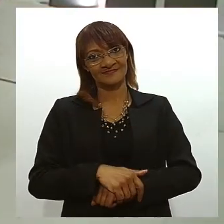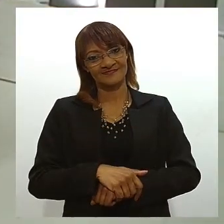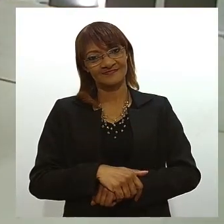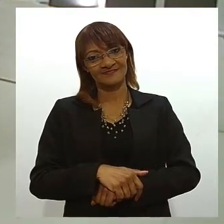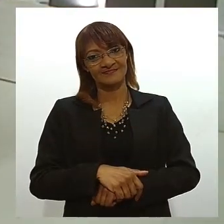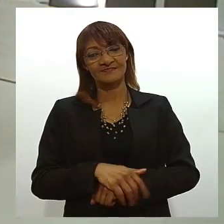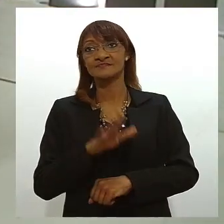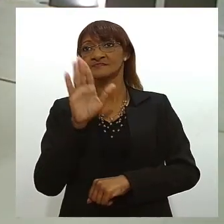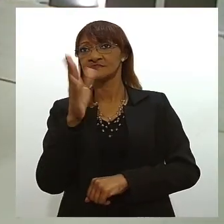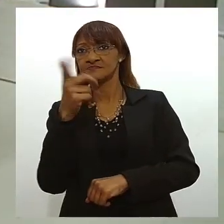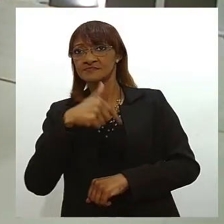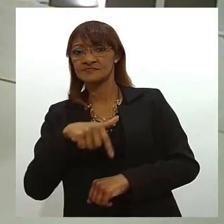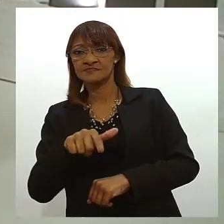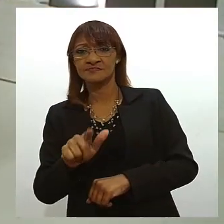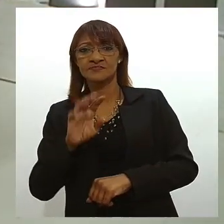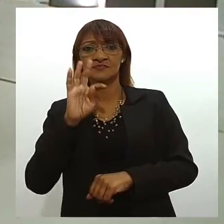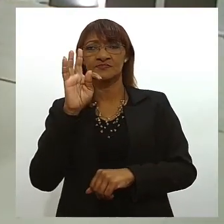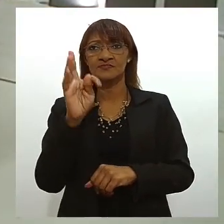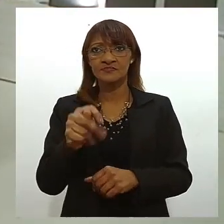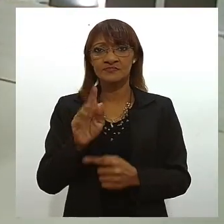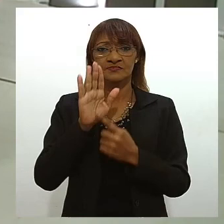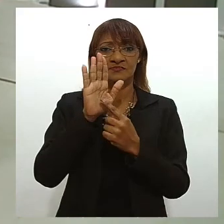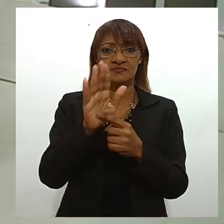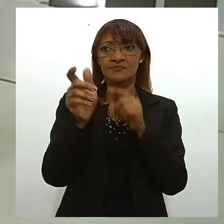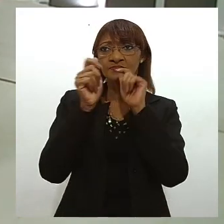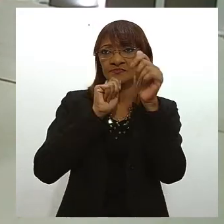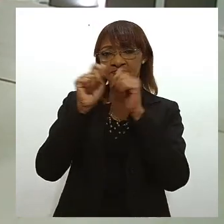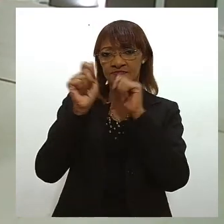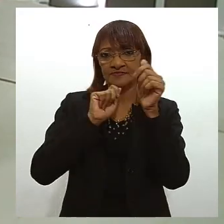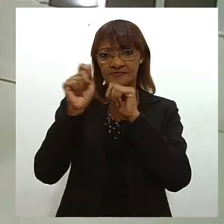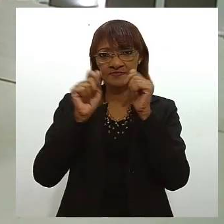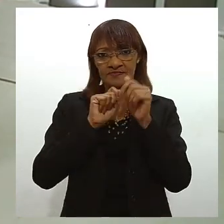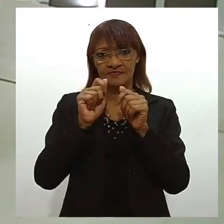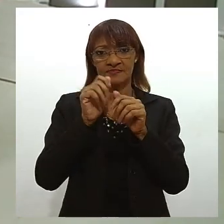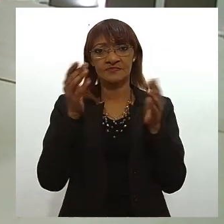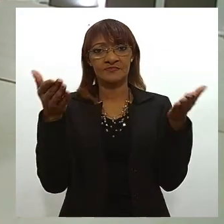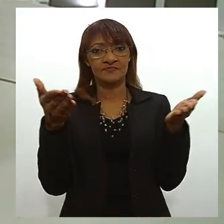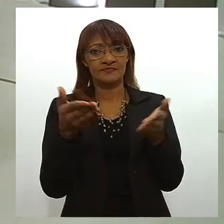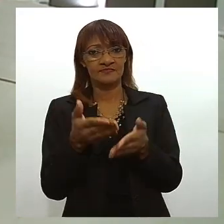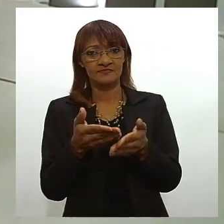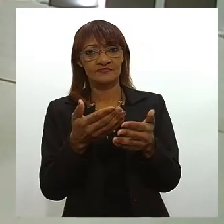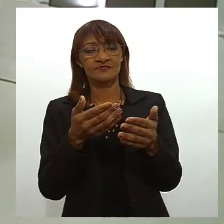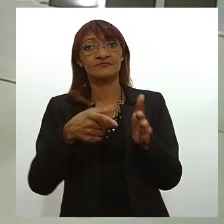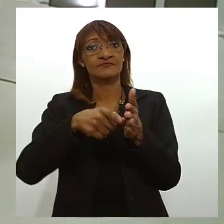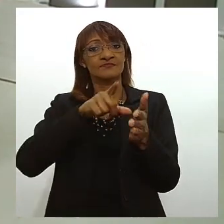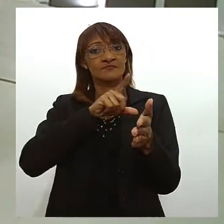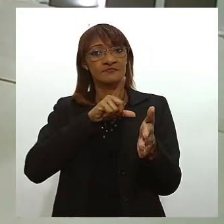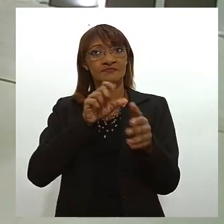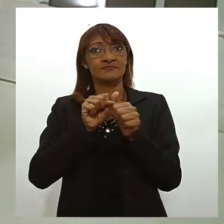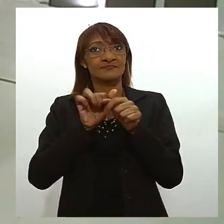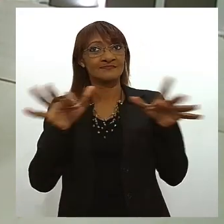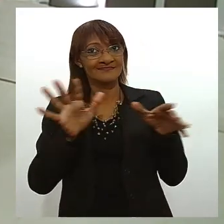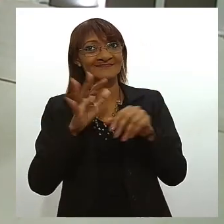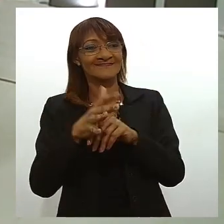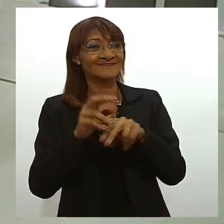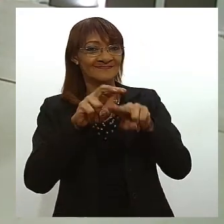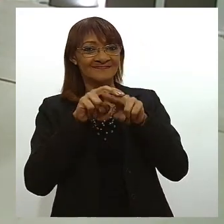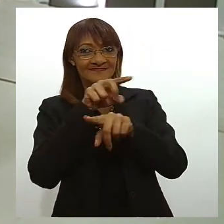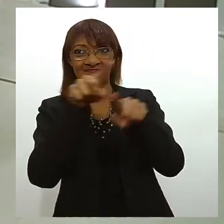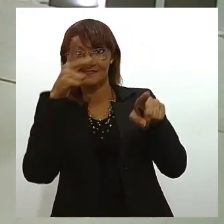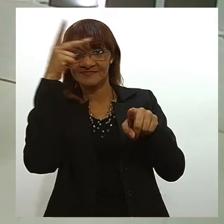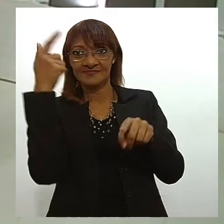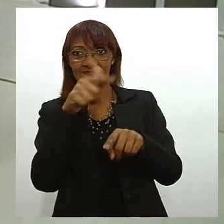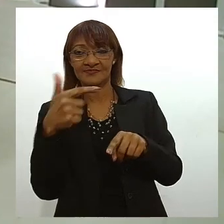só reforçando que todas as imagens e entrevistas feitas na reportagem foram feitas antes da pandemia por isso que as pessoas estão sem